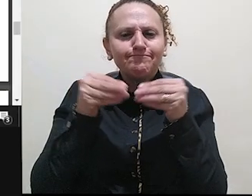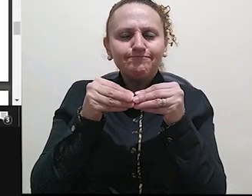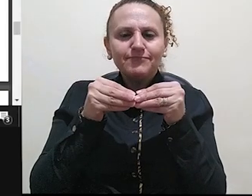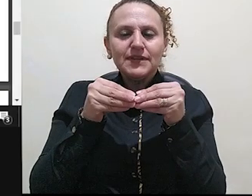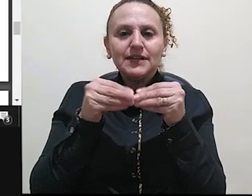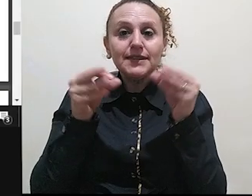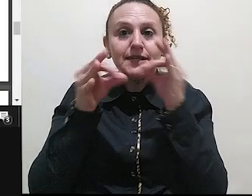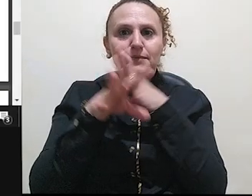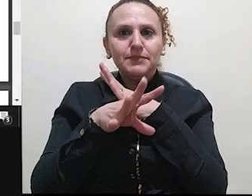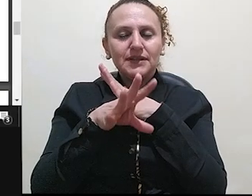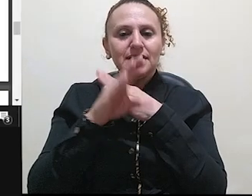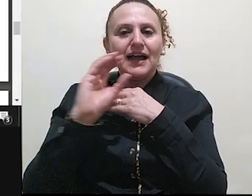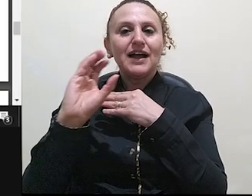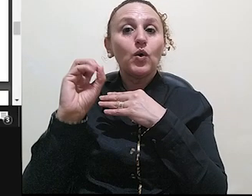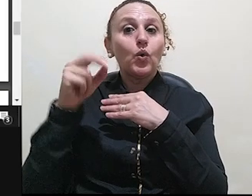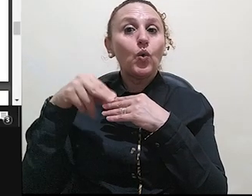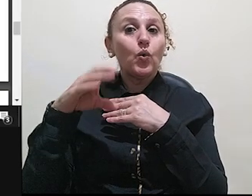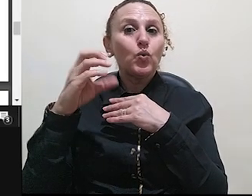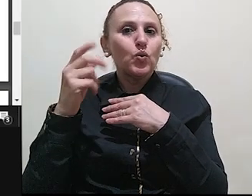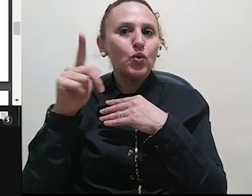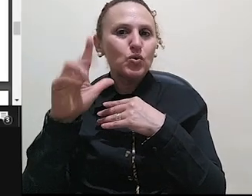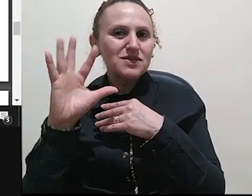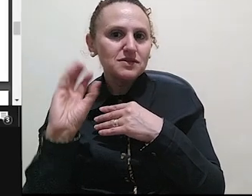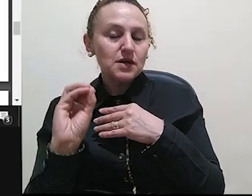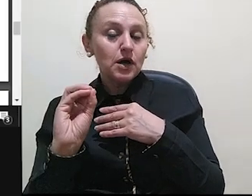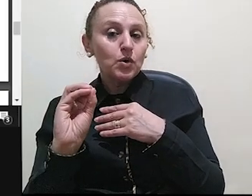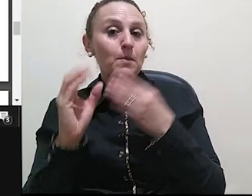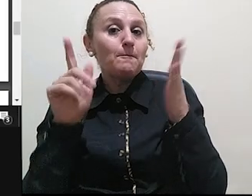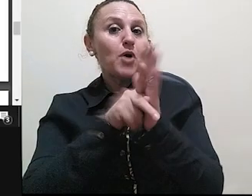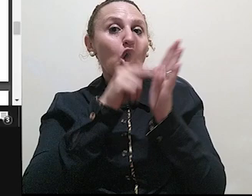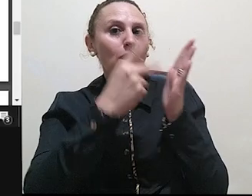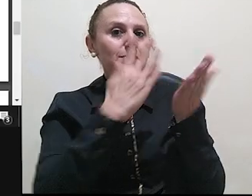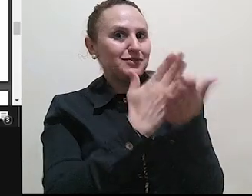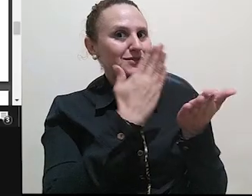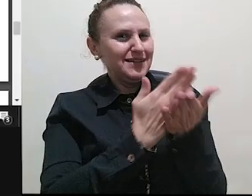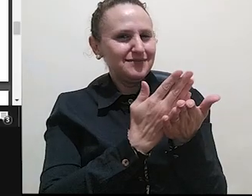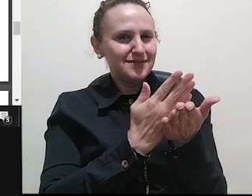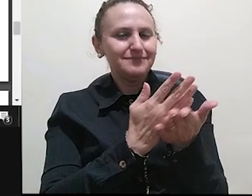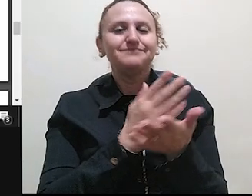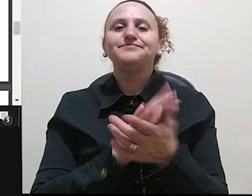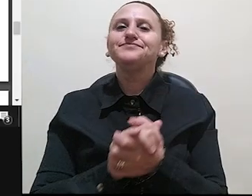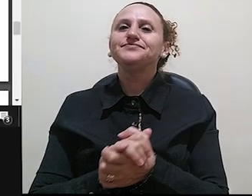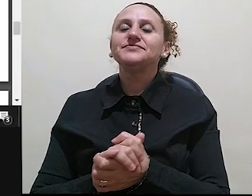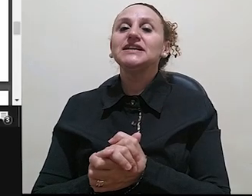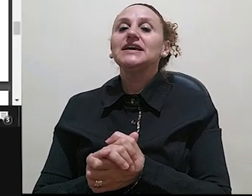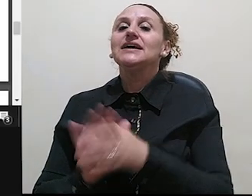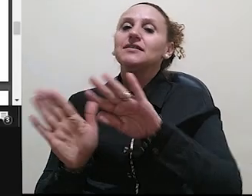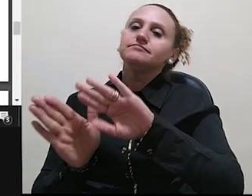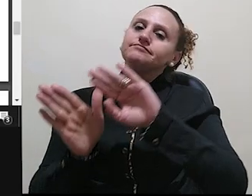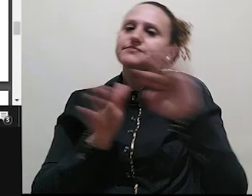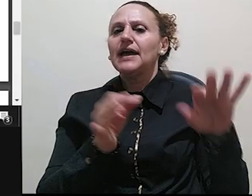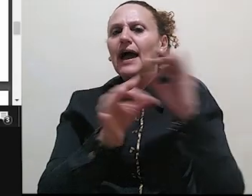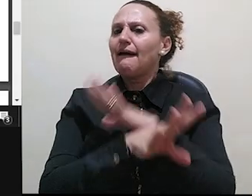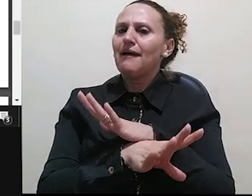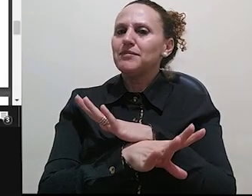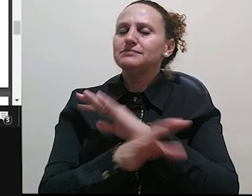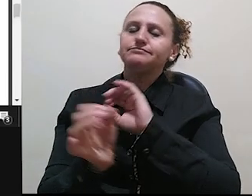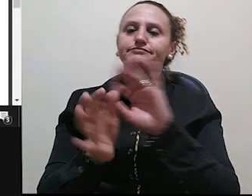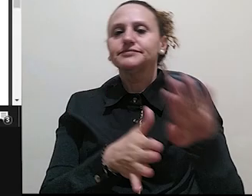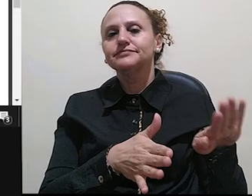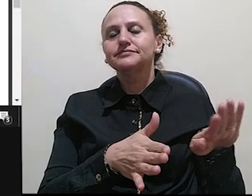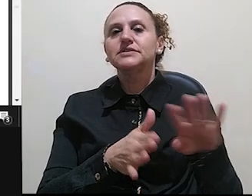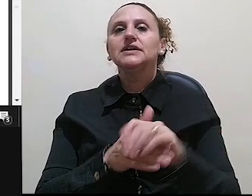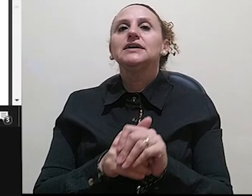livro. E aí agora a gente tem a crítica do autor da resenha.